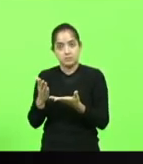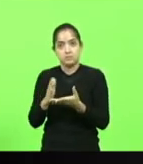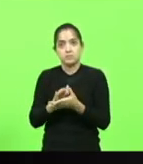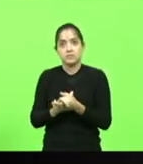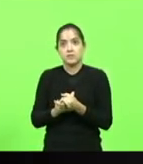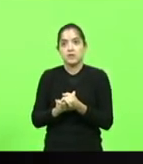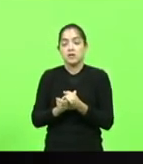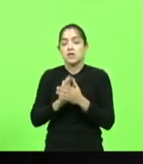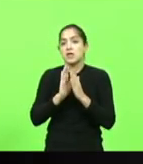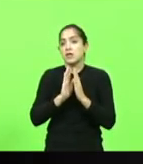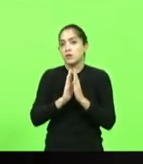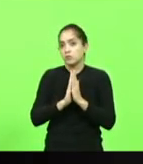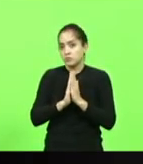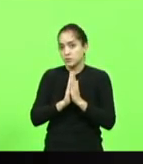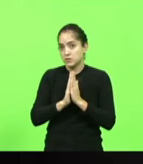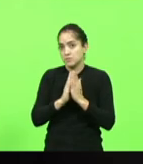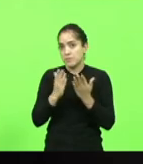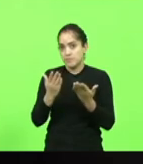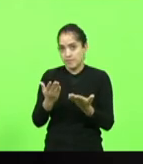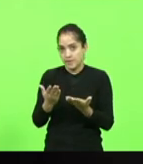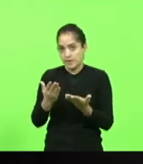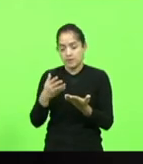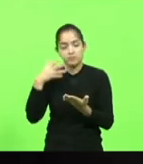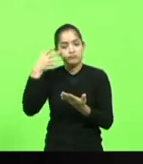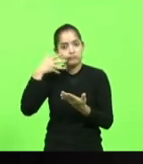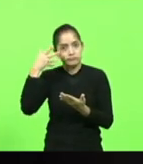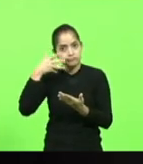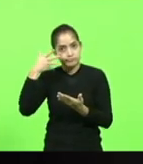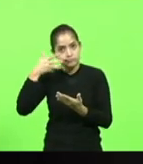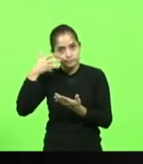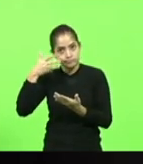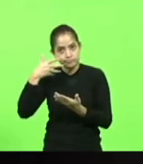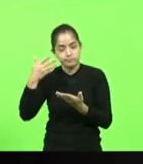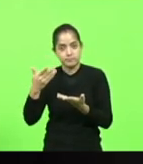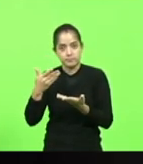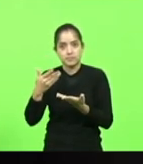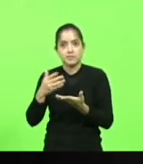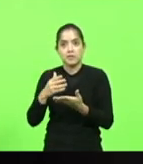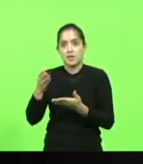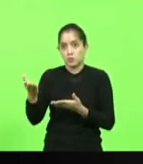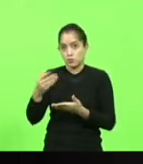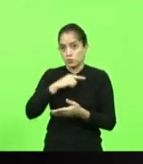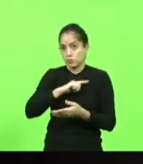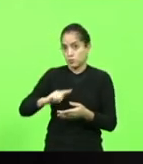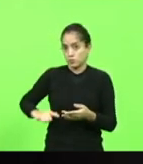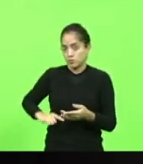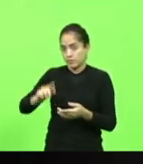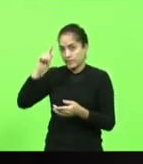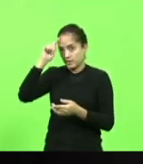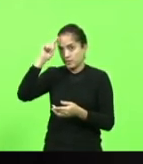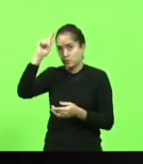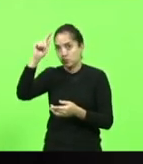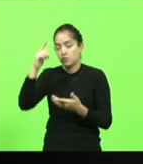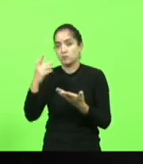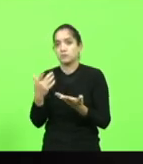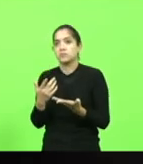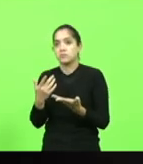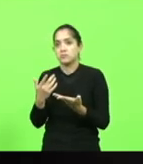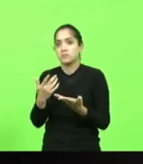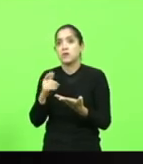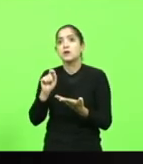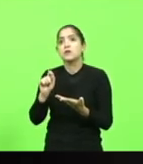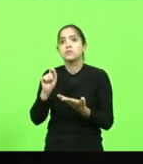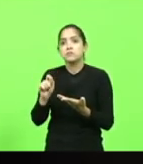espero que estas palavras do velho governador Moisés não é novo governador do velho governador Moisés